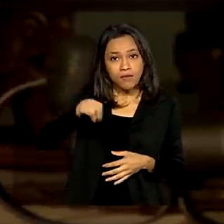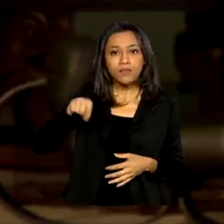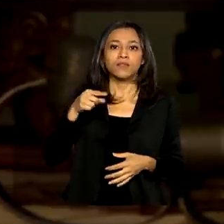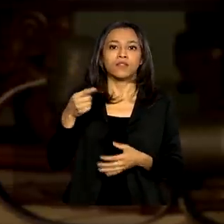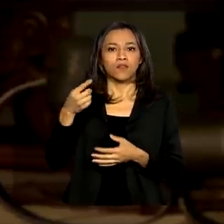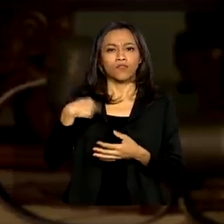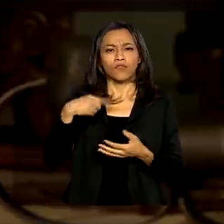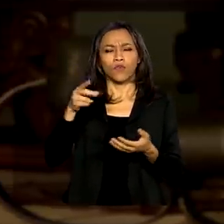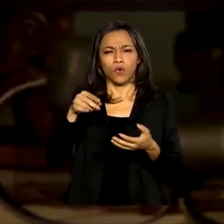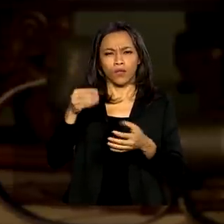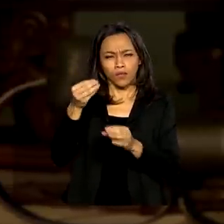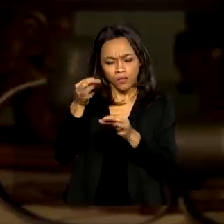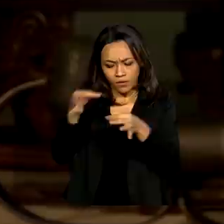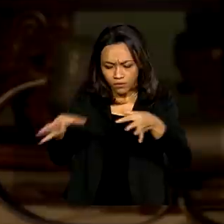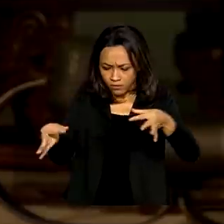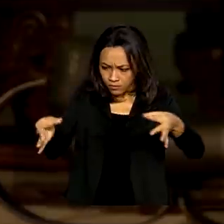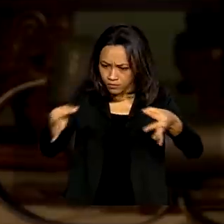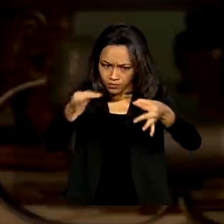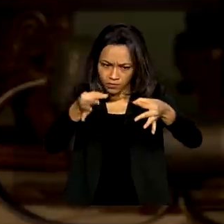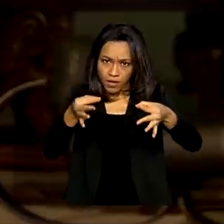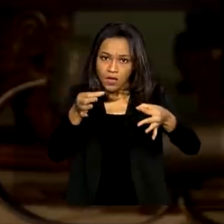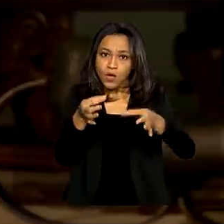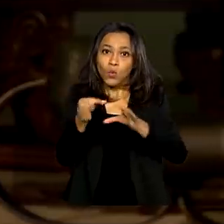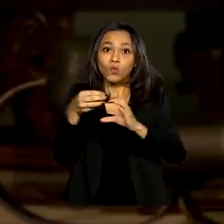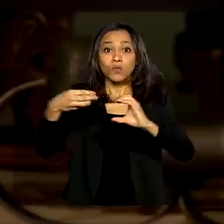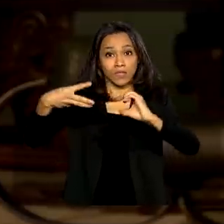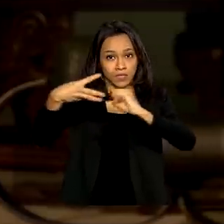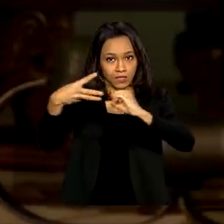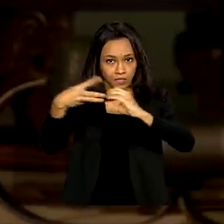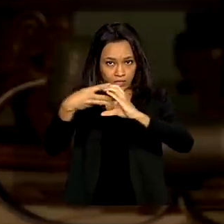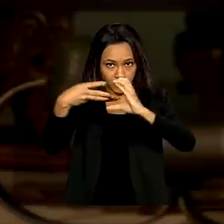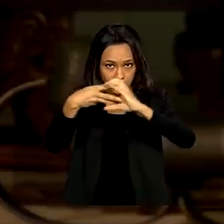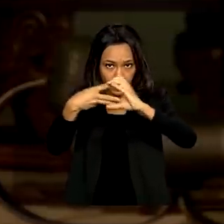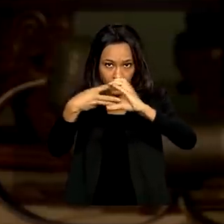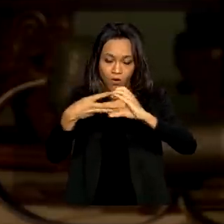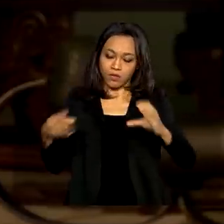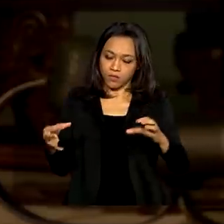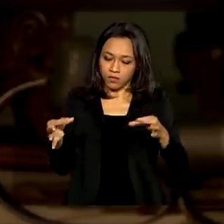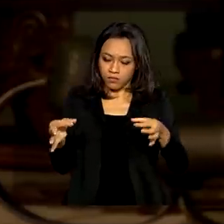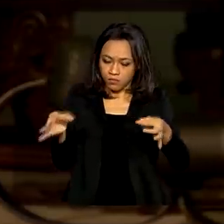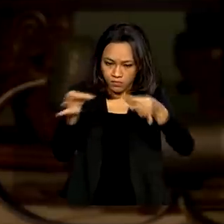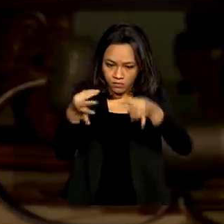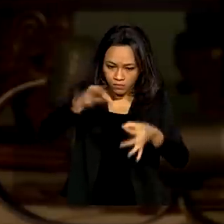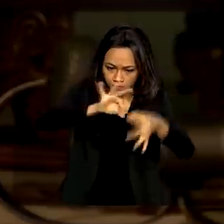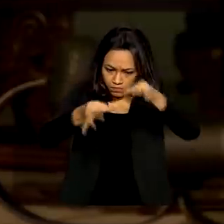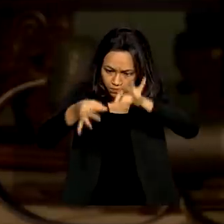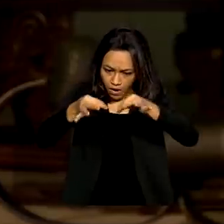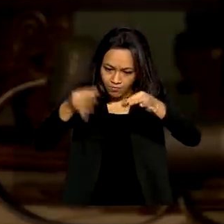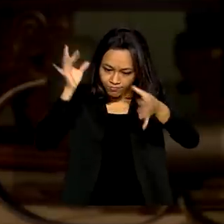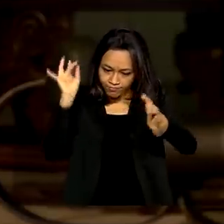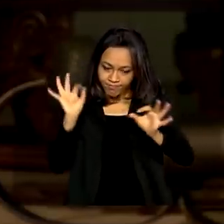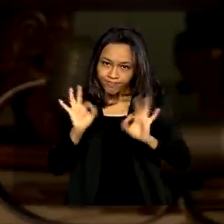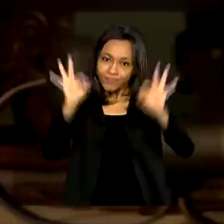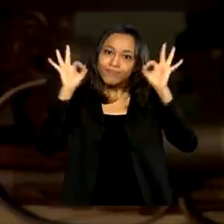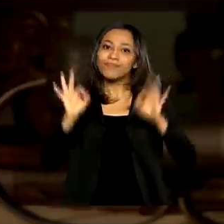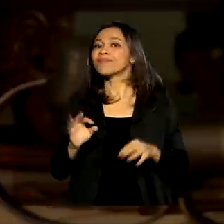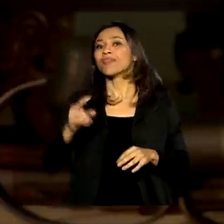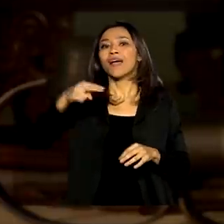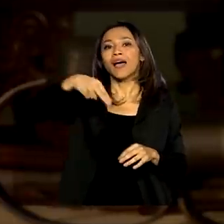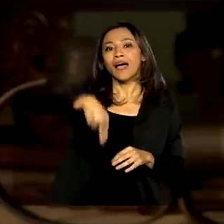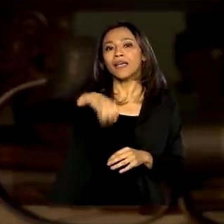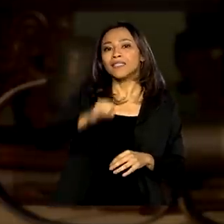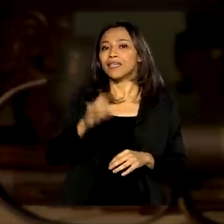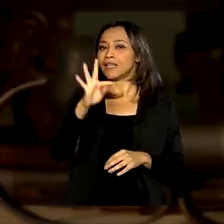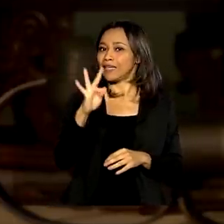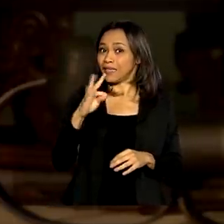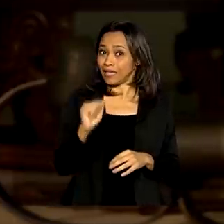vitro, que a gente chama, ou seja, com células reais em laboratório. E dessas, uma delas se destacou, que é a nitazoxanida. Essa